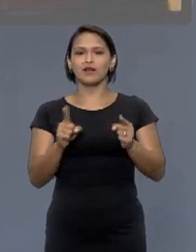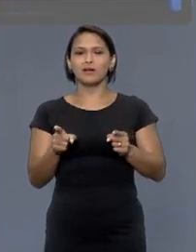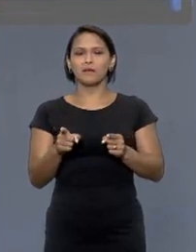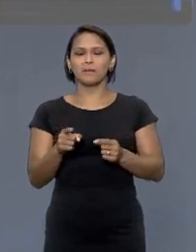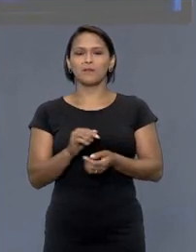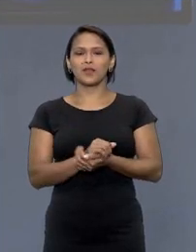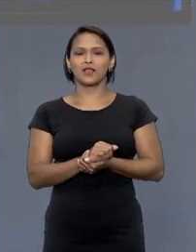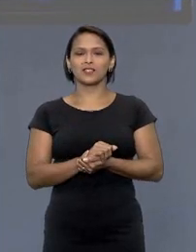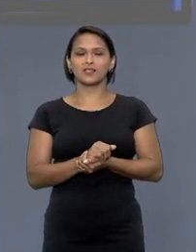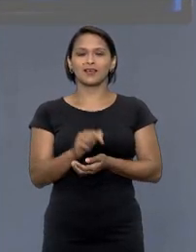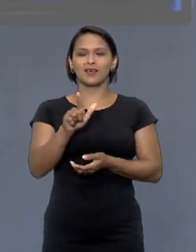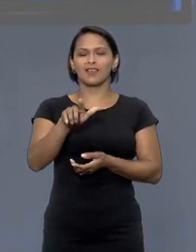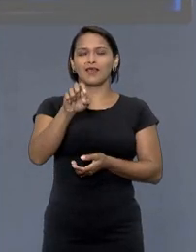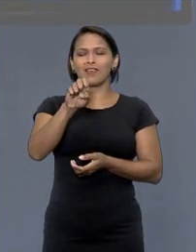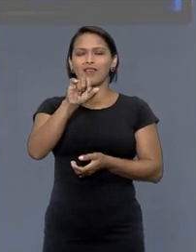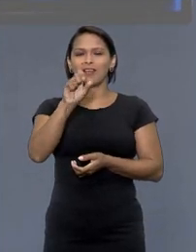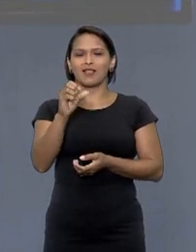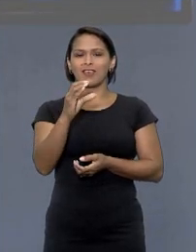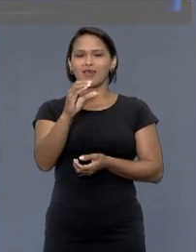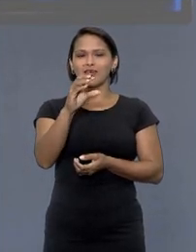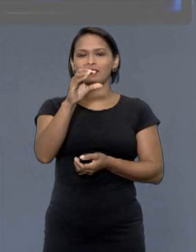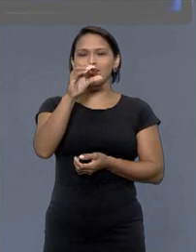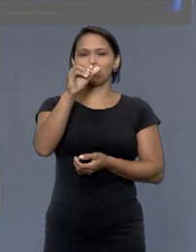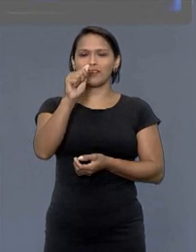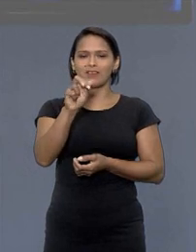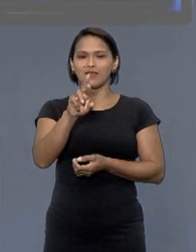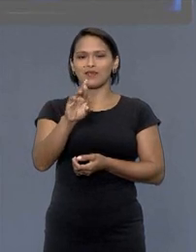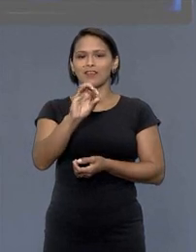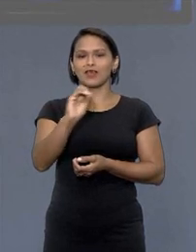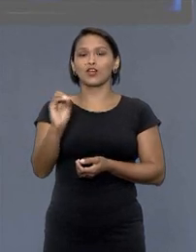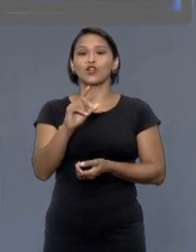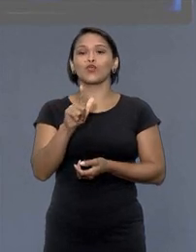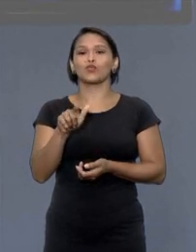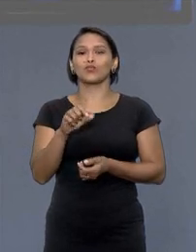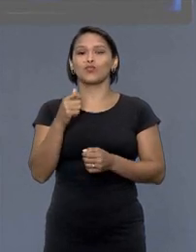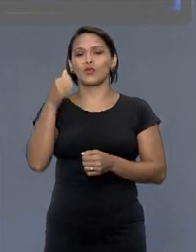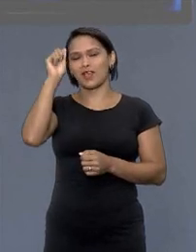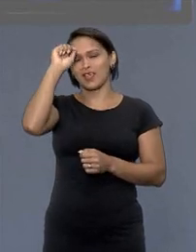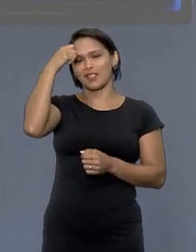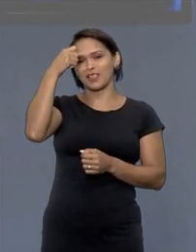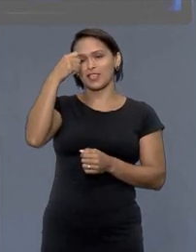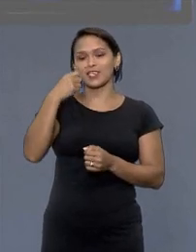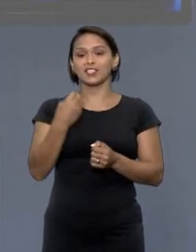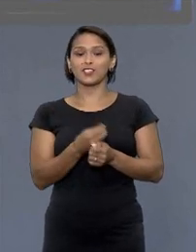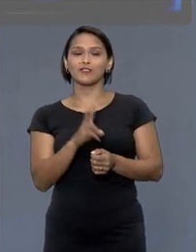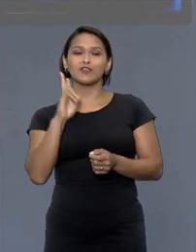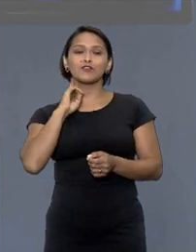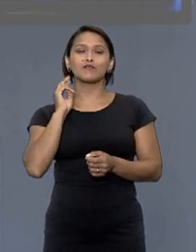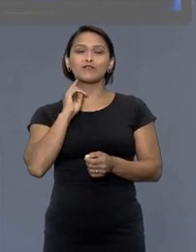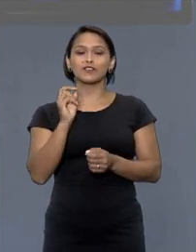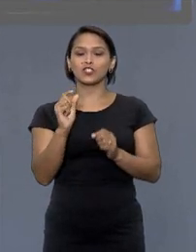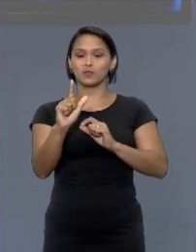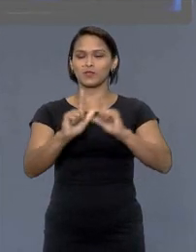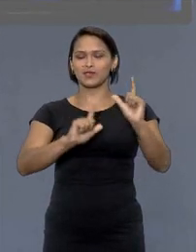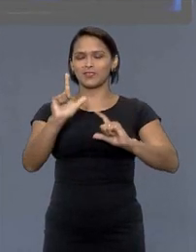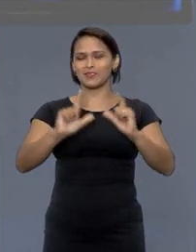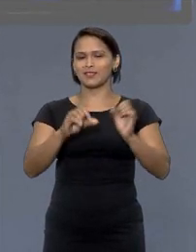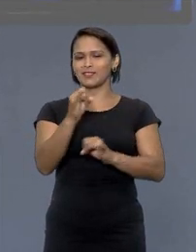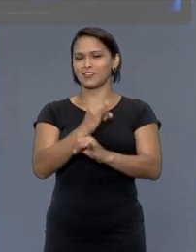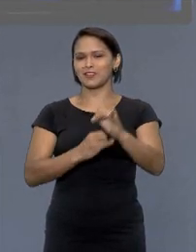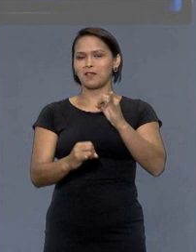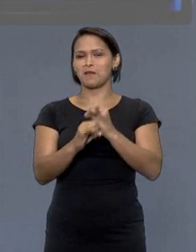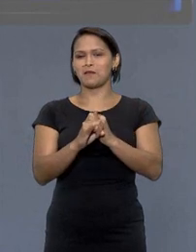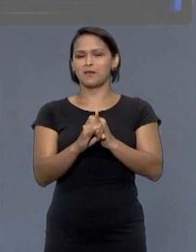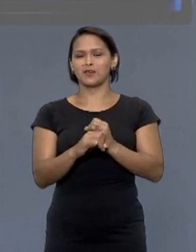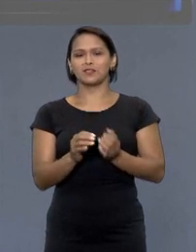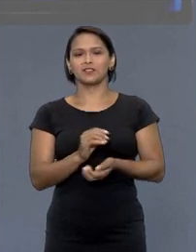conhecida é a lei dos crimes cibernéticos também chamada de lei Carolina Dickman a atriz foi vítima da apropriação e divulgação não